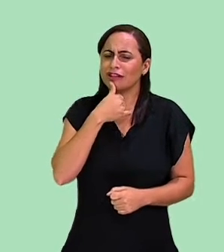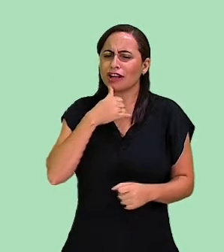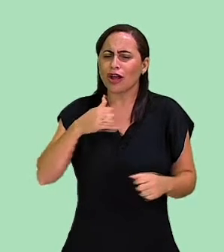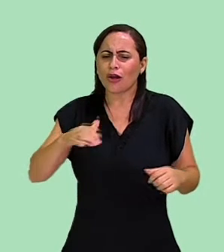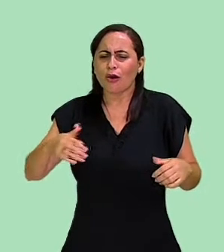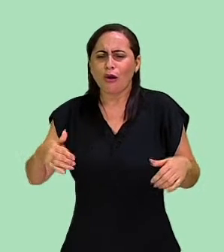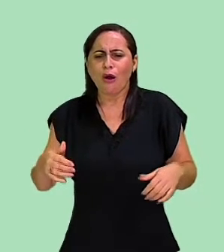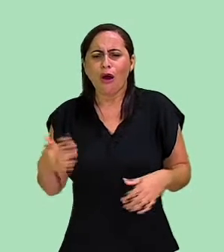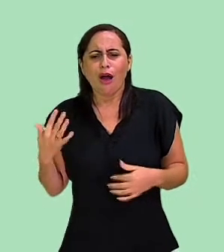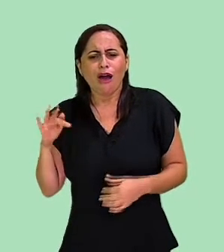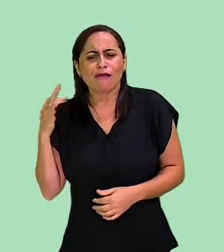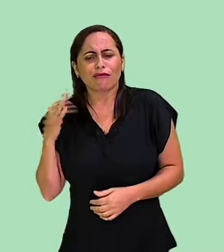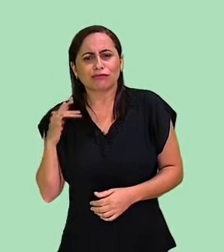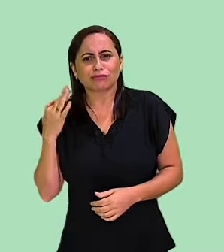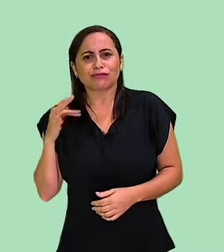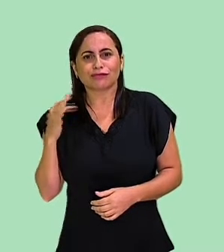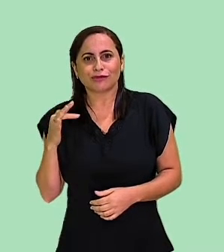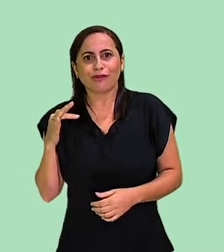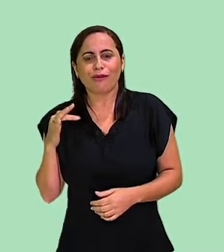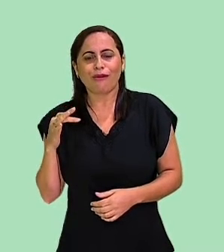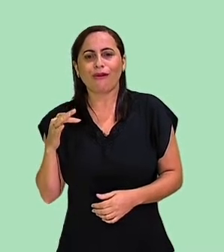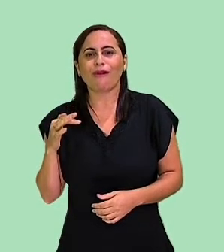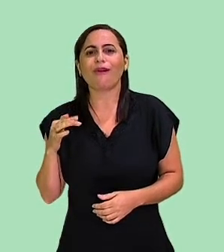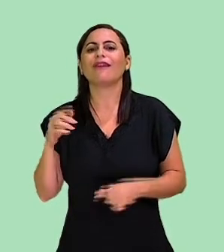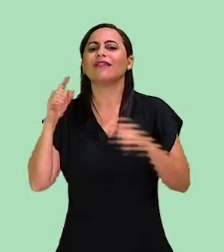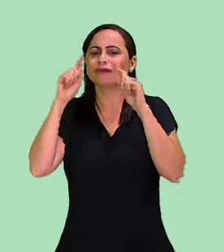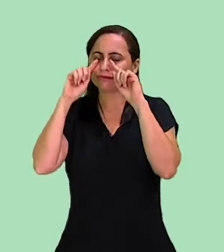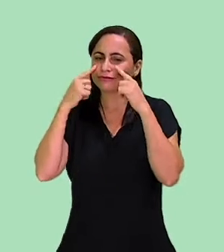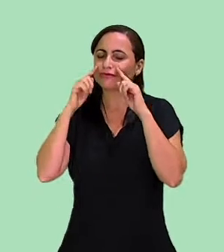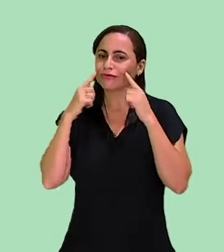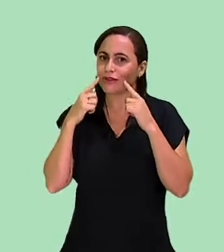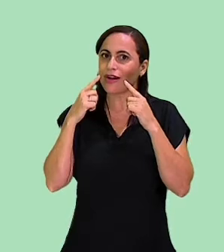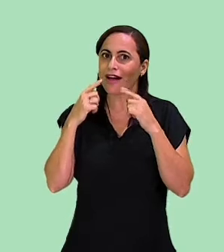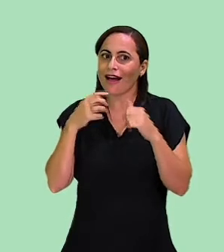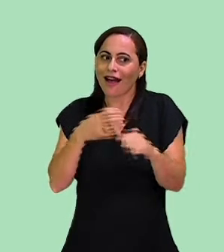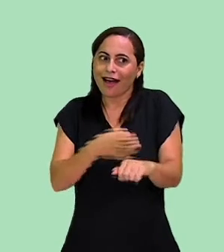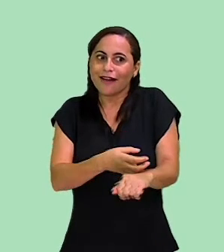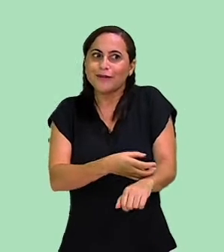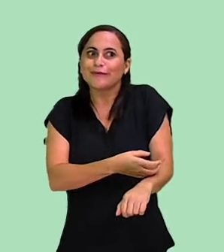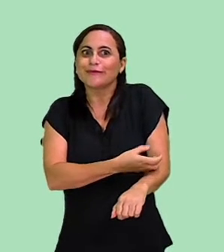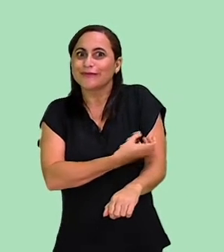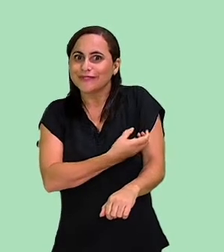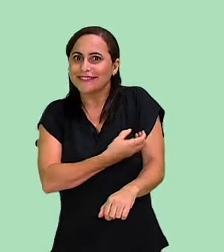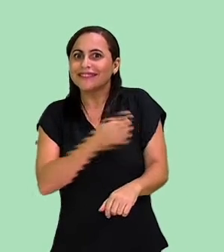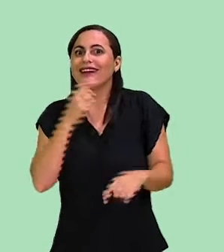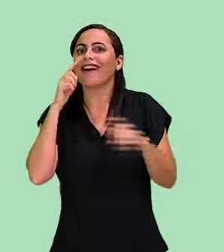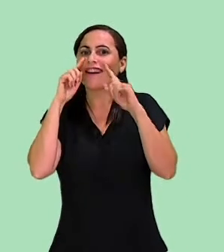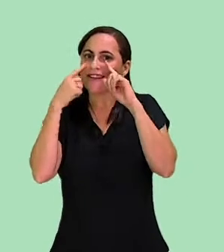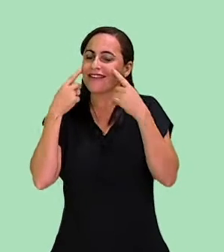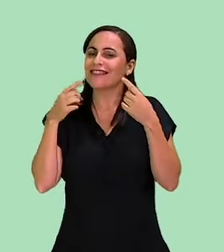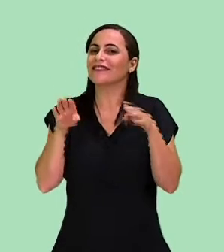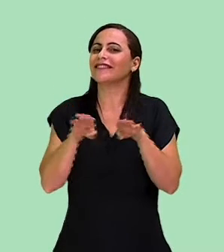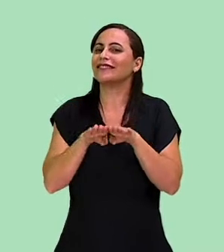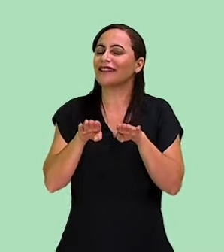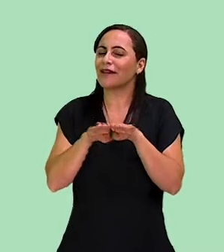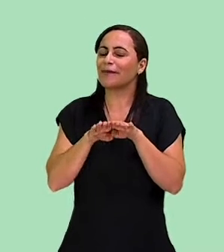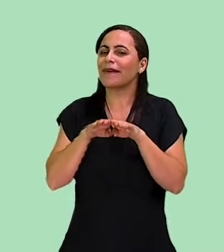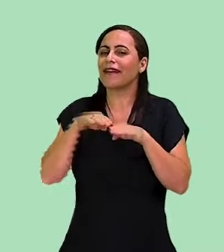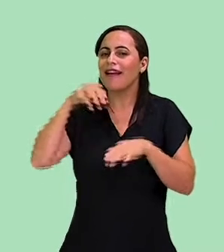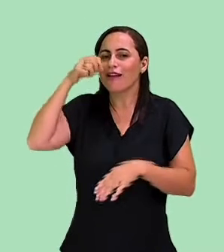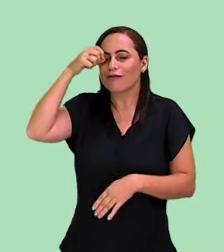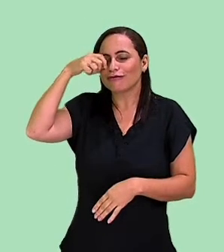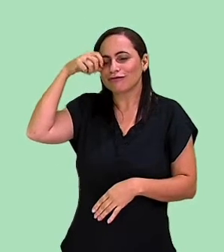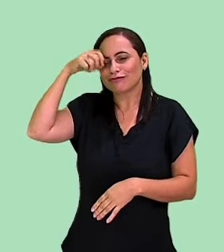Choramos também de emoção Não é verdade? De repente, umas gotinhas Descem dos nossos